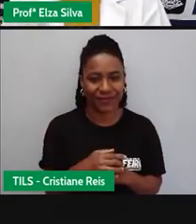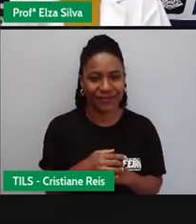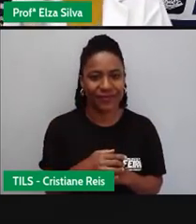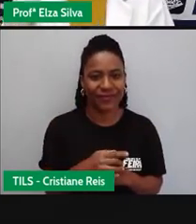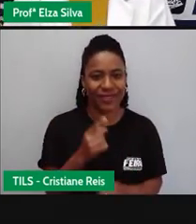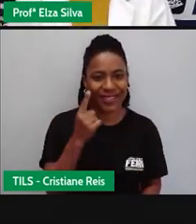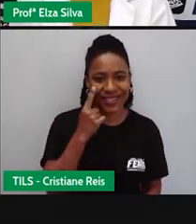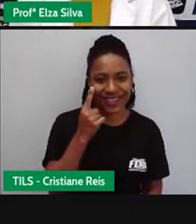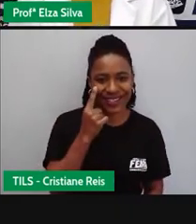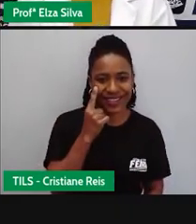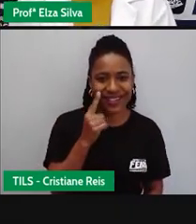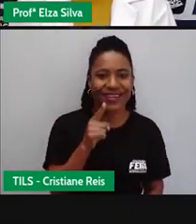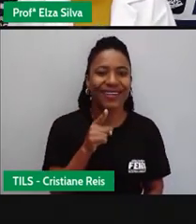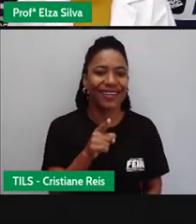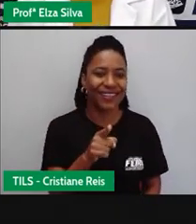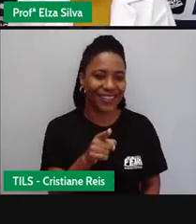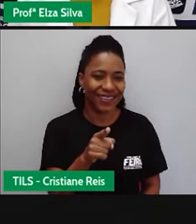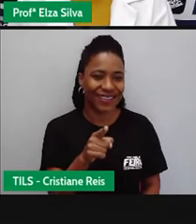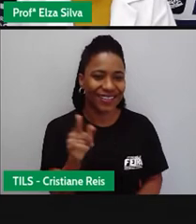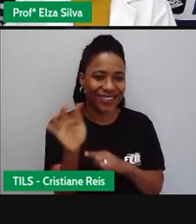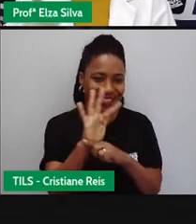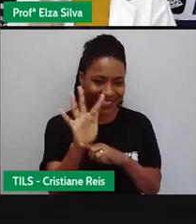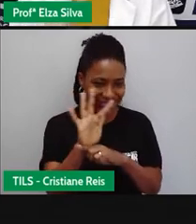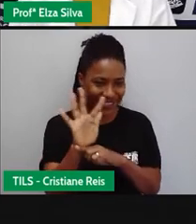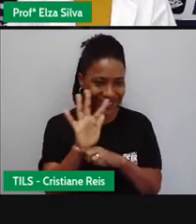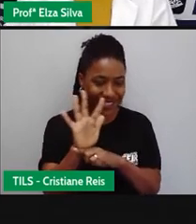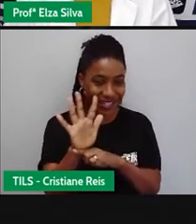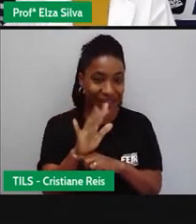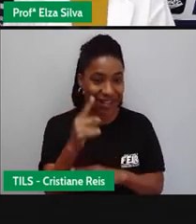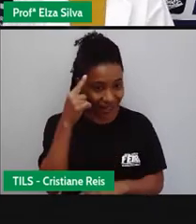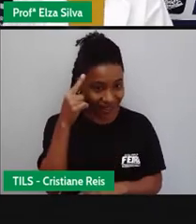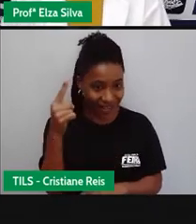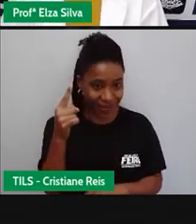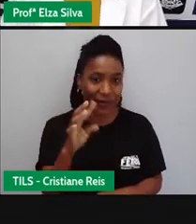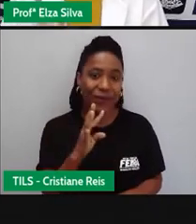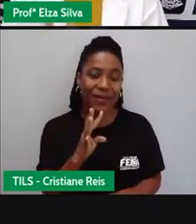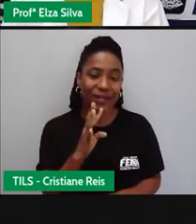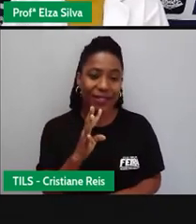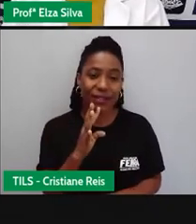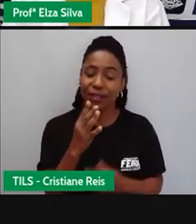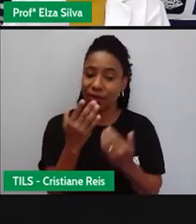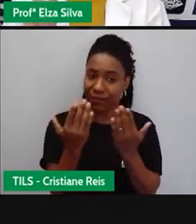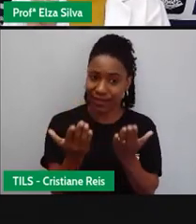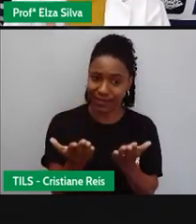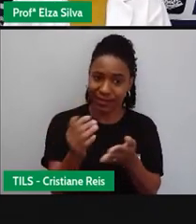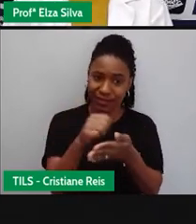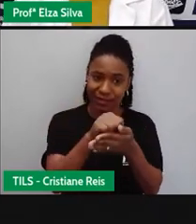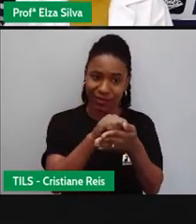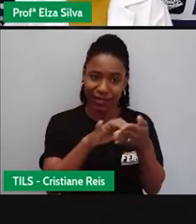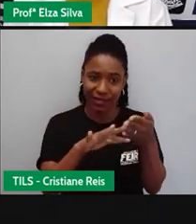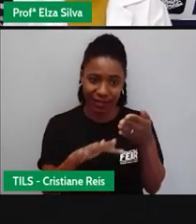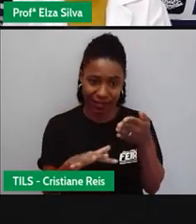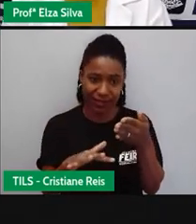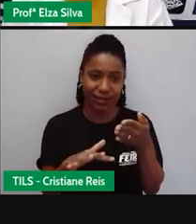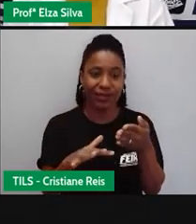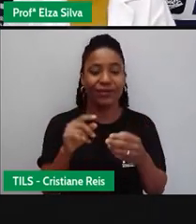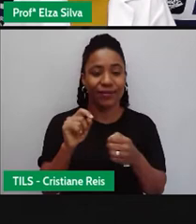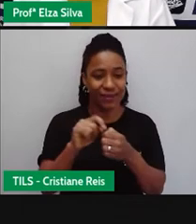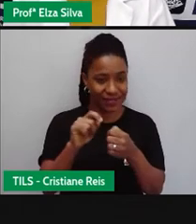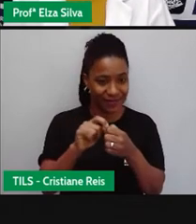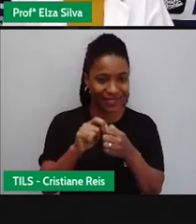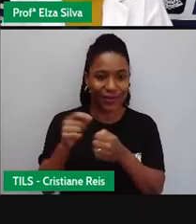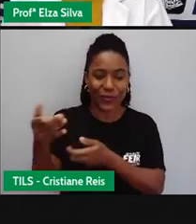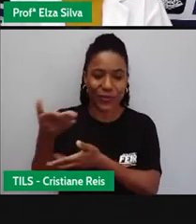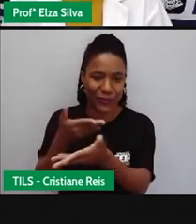Quem é que não conhece este filme? Ok? Então, deixo esta atividade para vocês interagirem